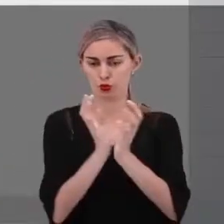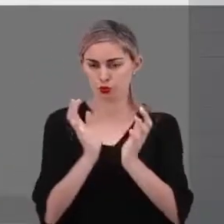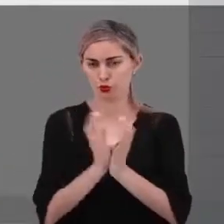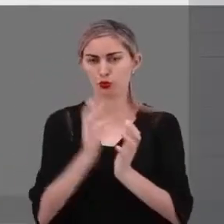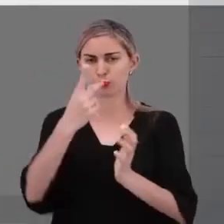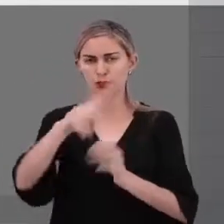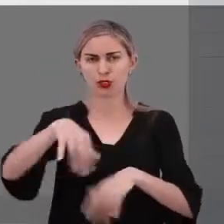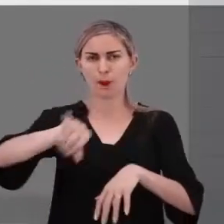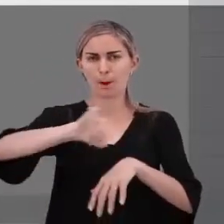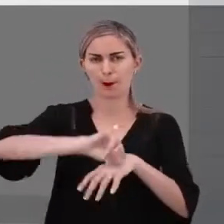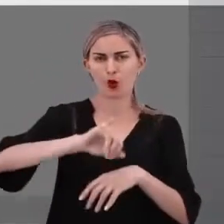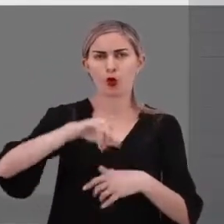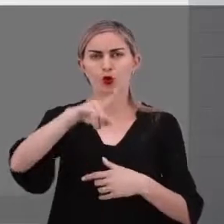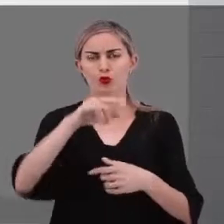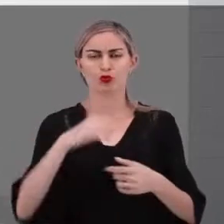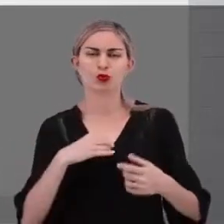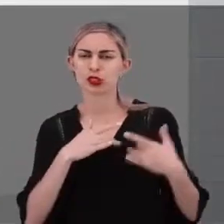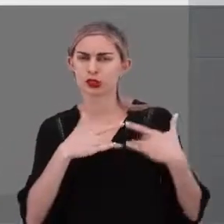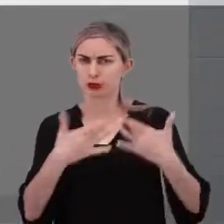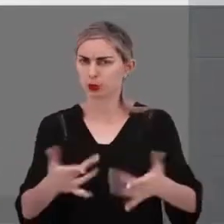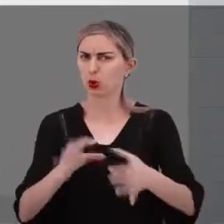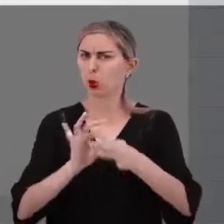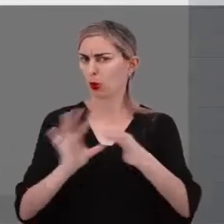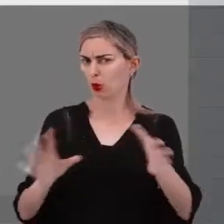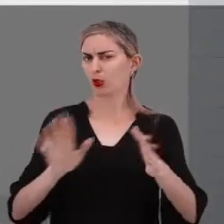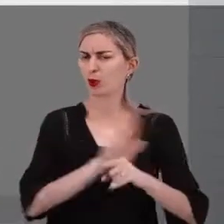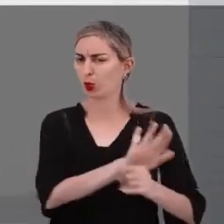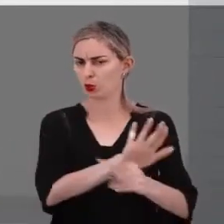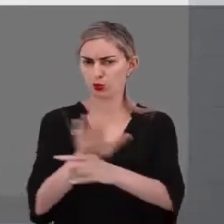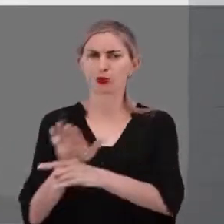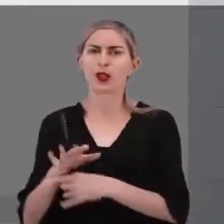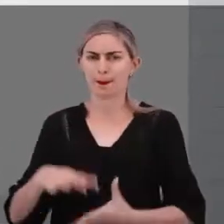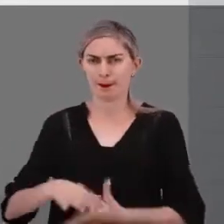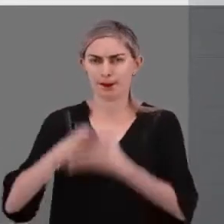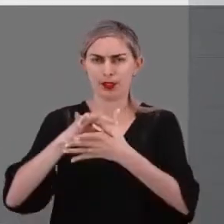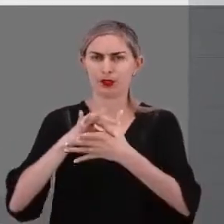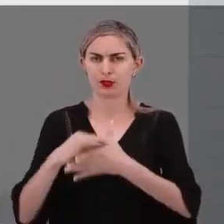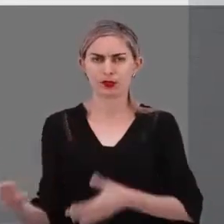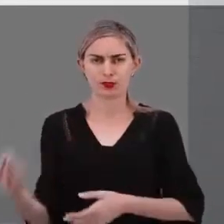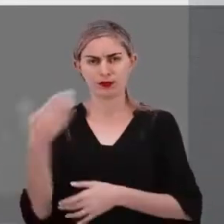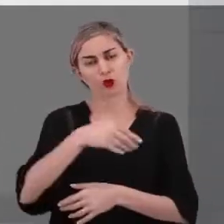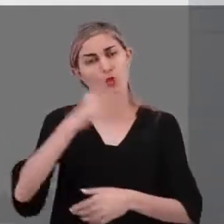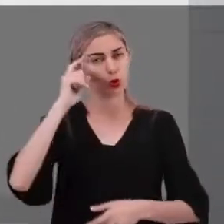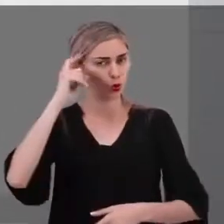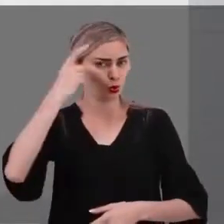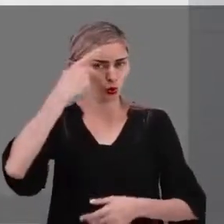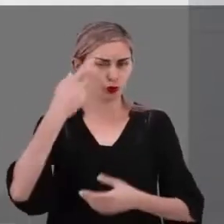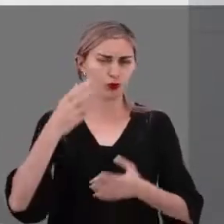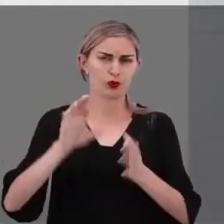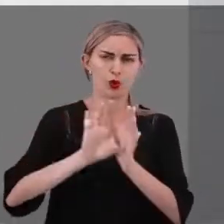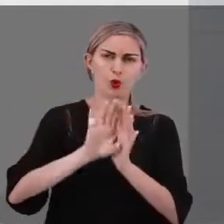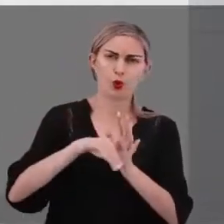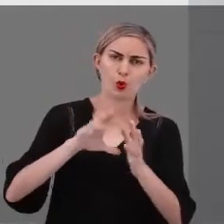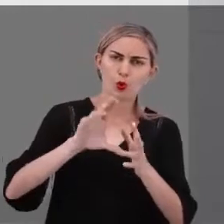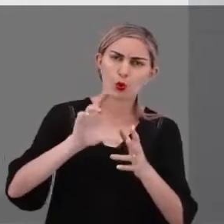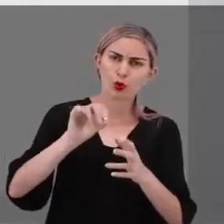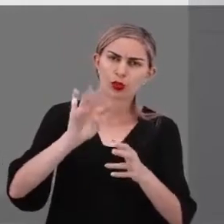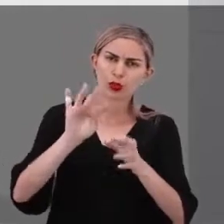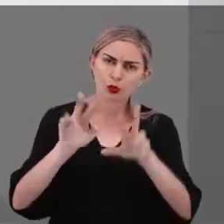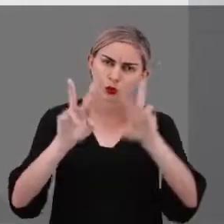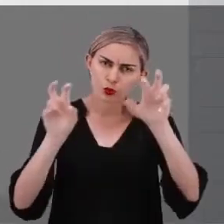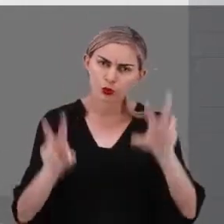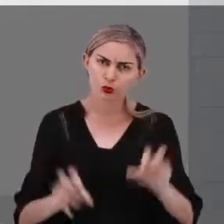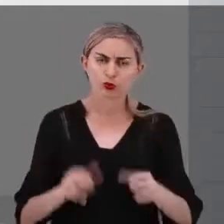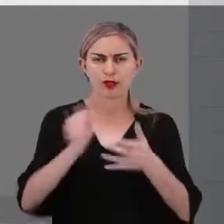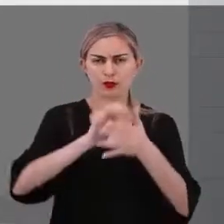seu polo estará disponível para lhe ajudar, presencialmente. E nas dúvidas sobre conteúdos e atividades, os